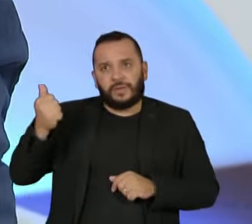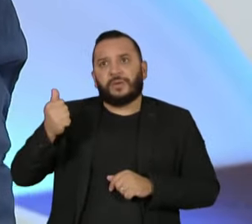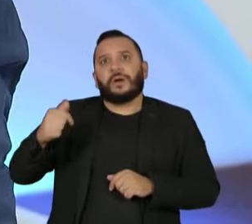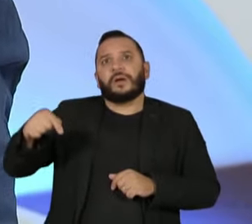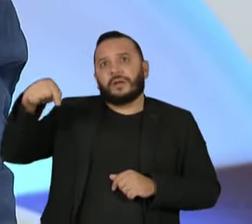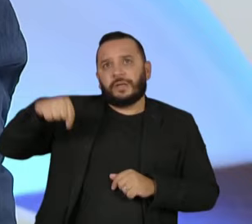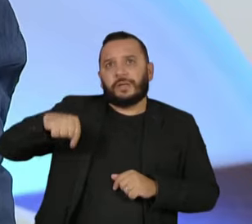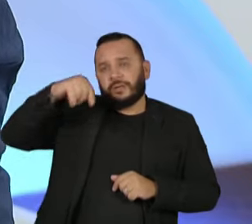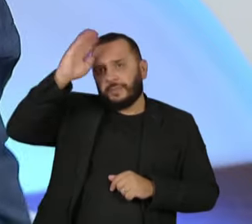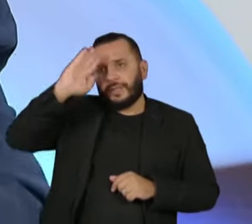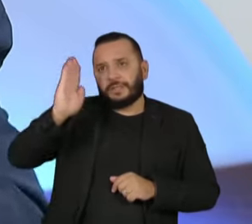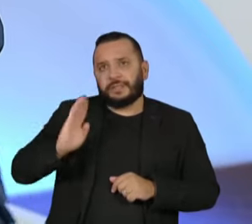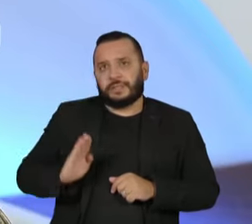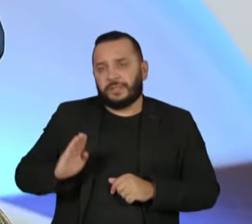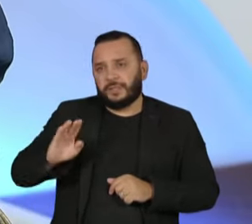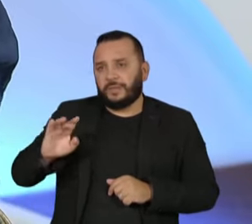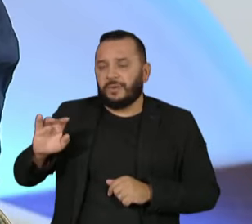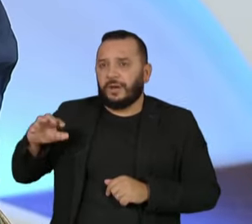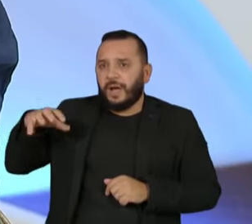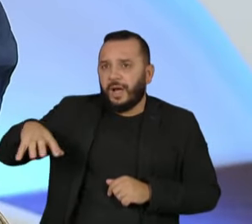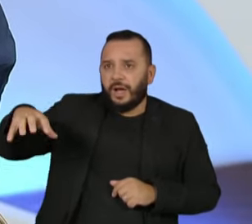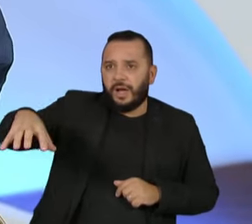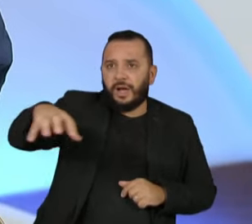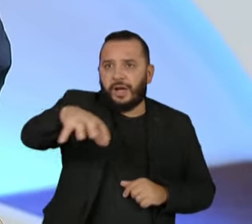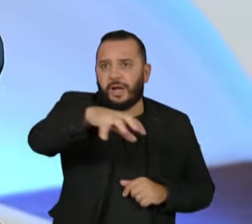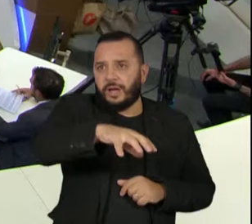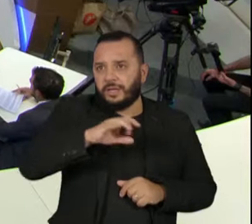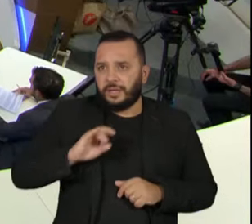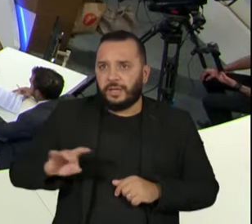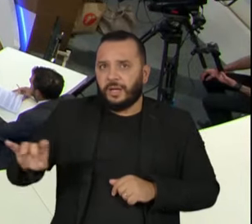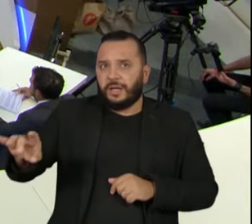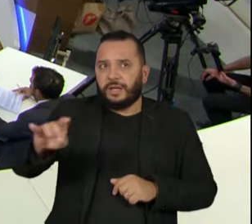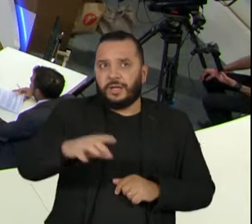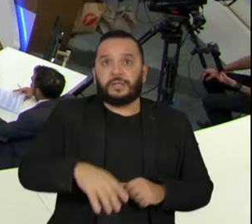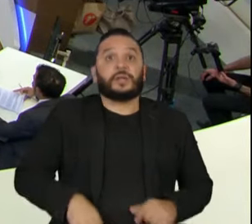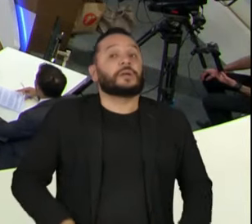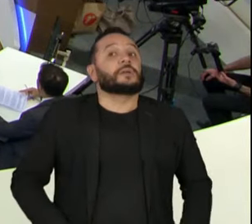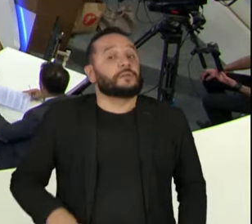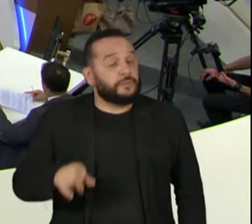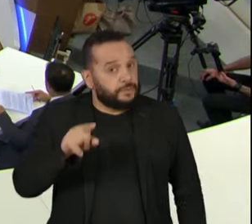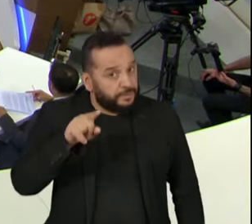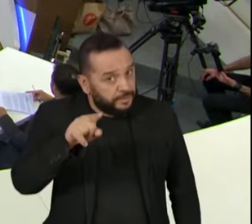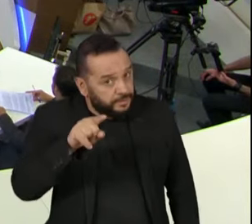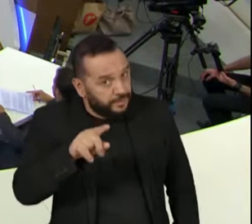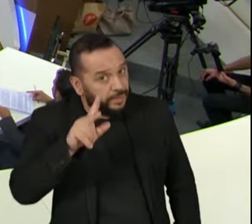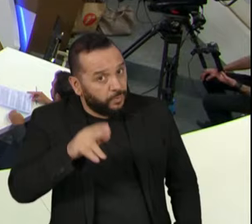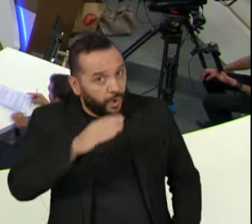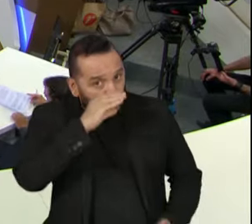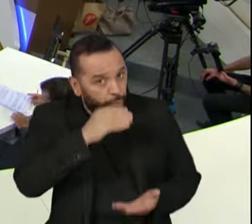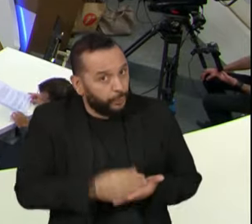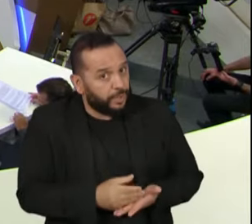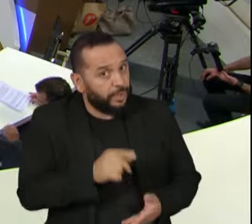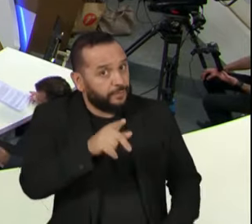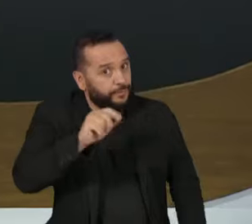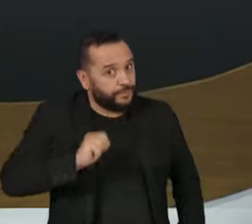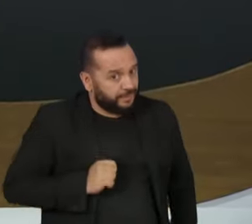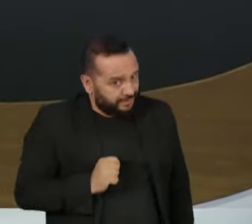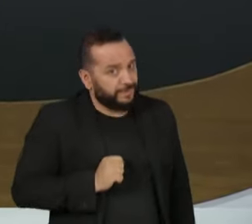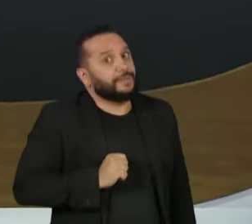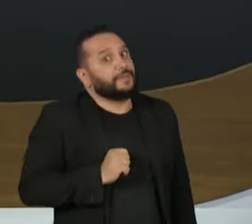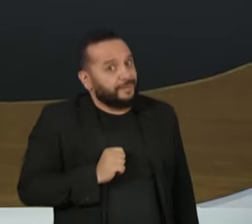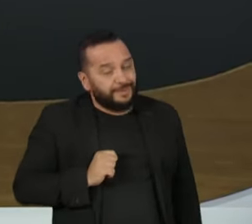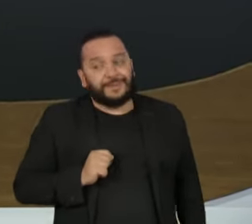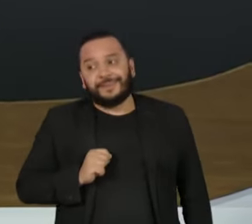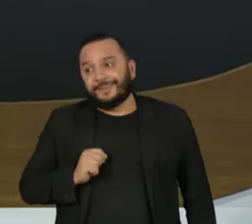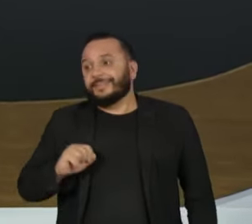cada área, para que a gente possa... O senhor foi meio tucano agora na pergunta do Tony. Vamos tentar trazer mais elementos aqui.